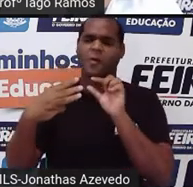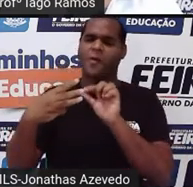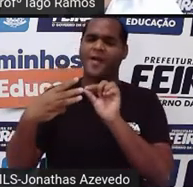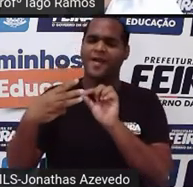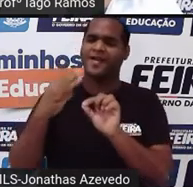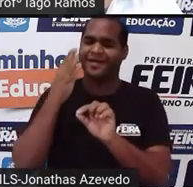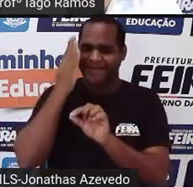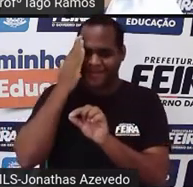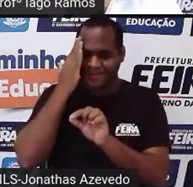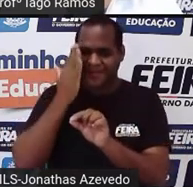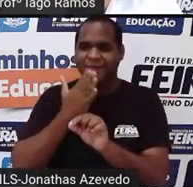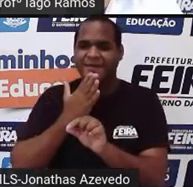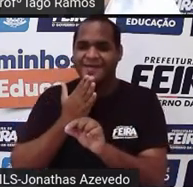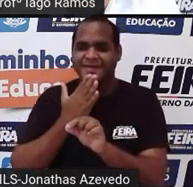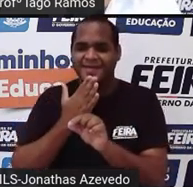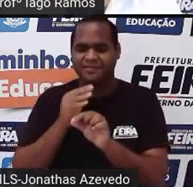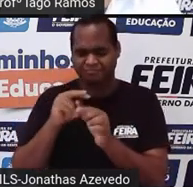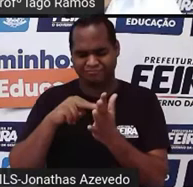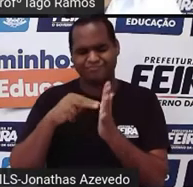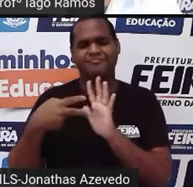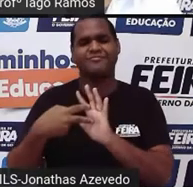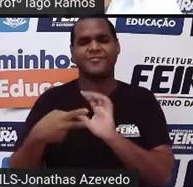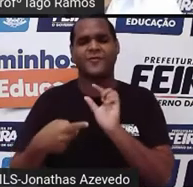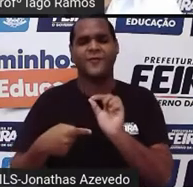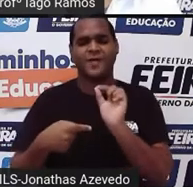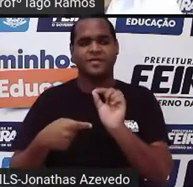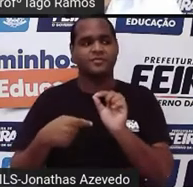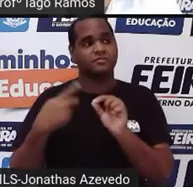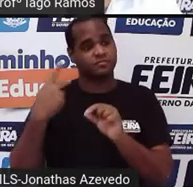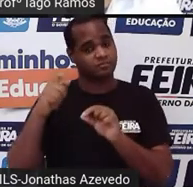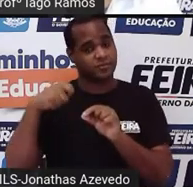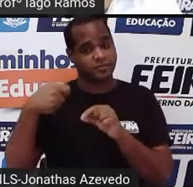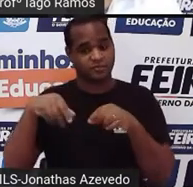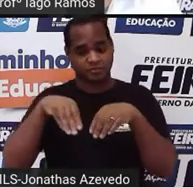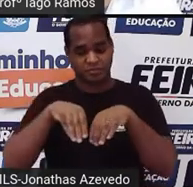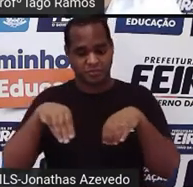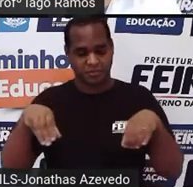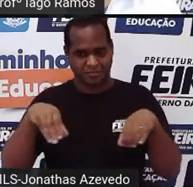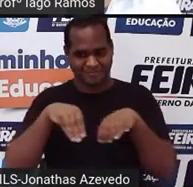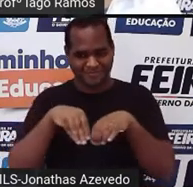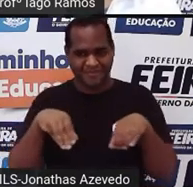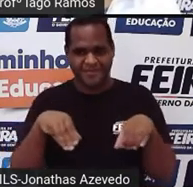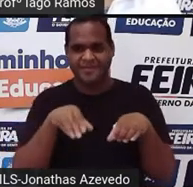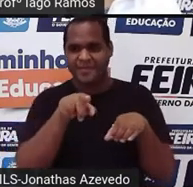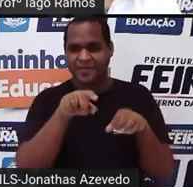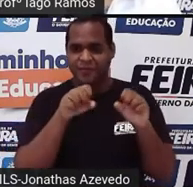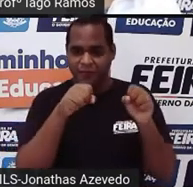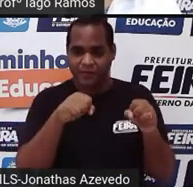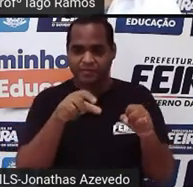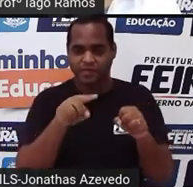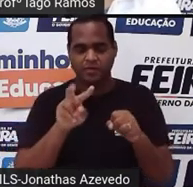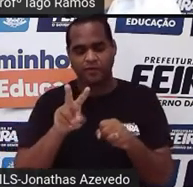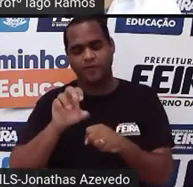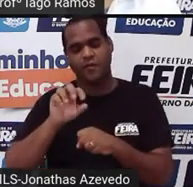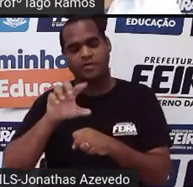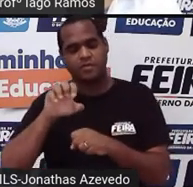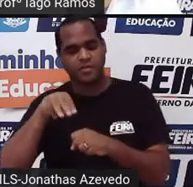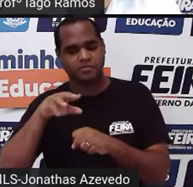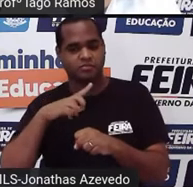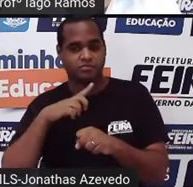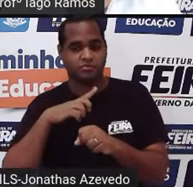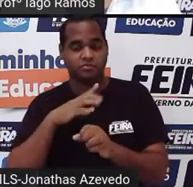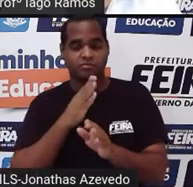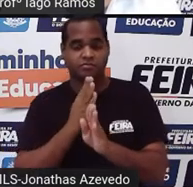significa isso, tá? Bom, é um paralelepípedo. Então, para a gente encontrar o volume, tem que multiplicar